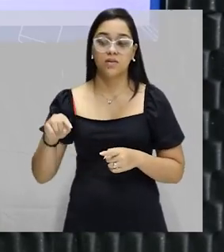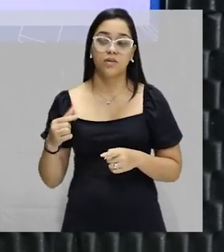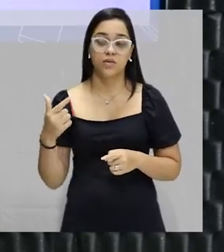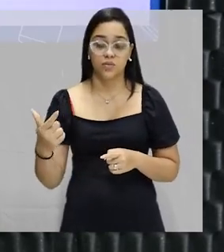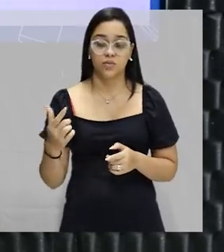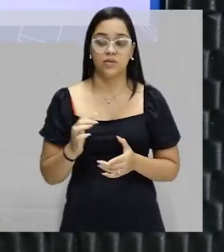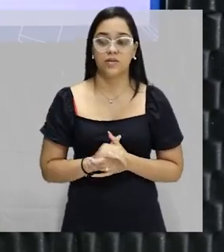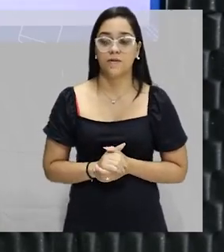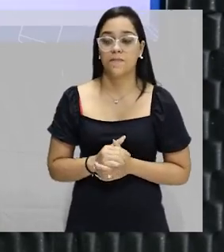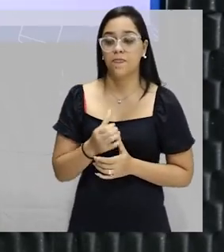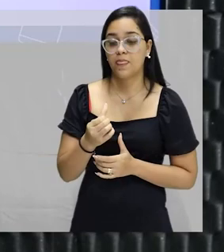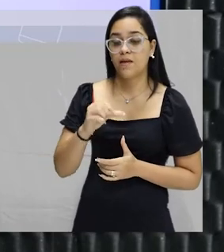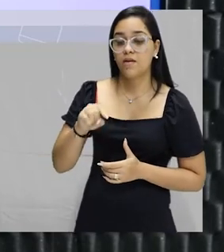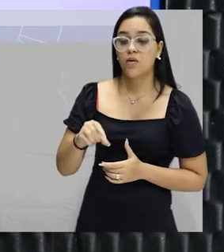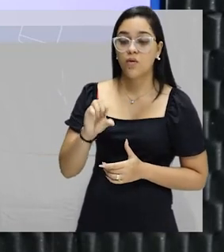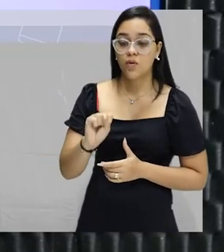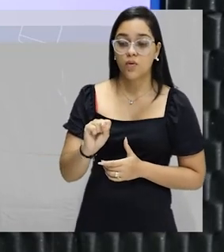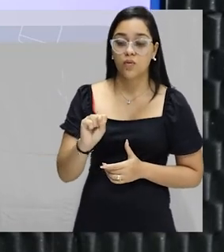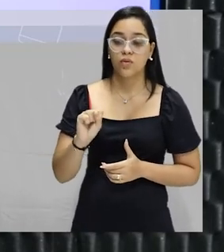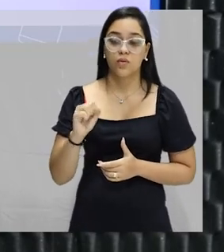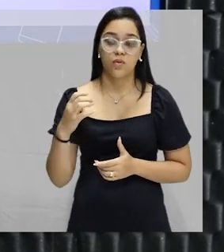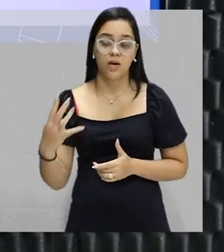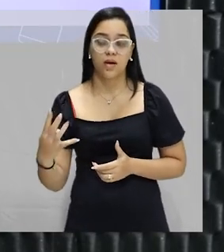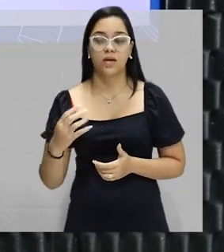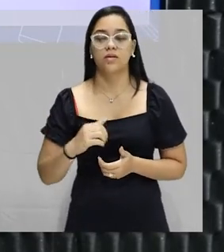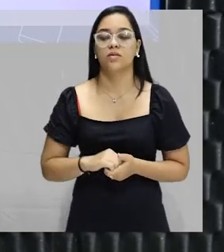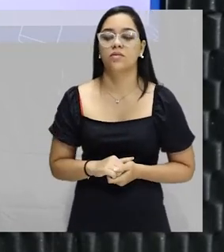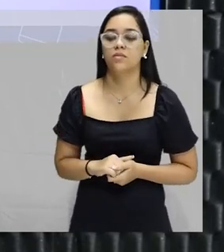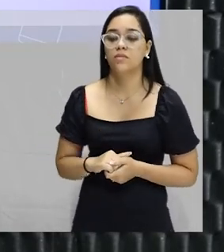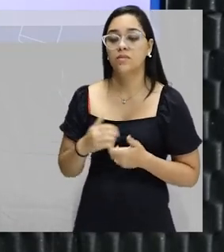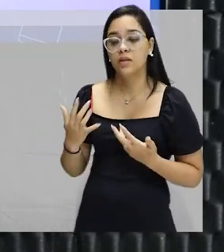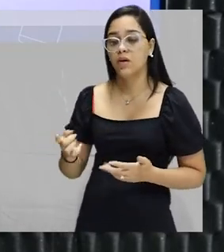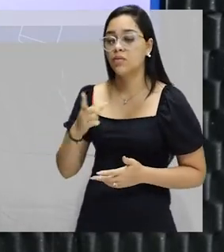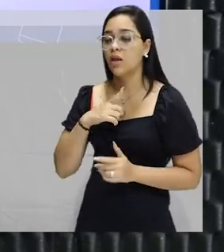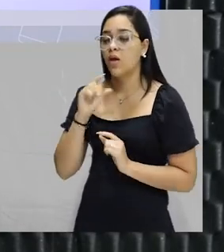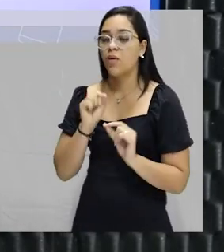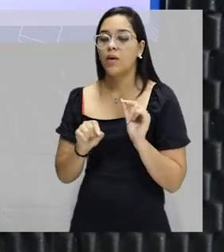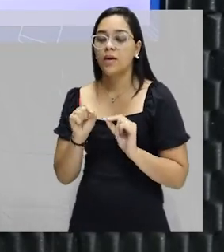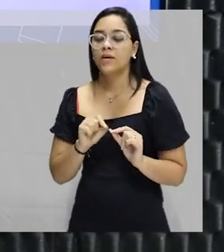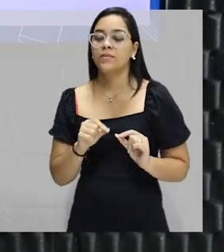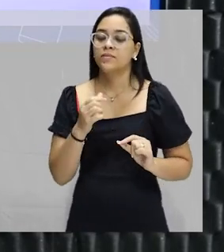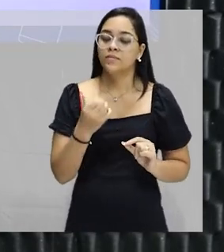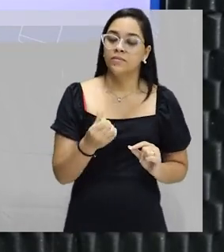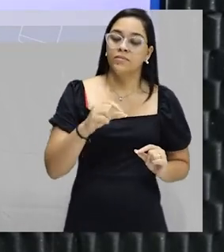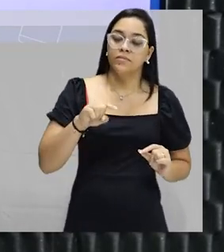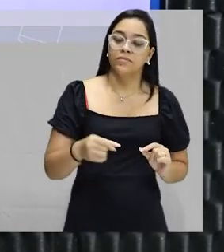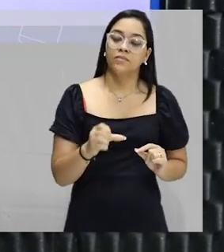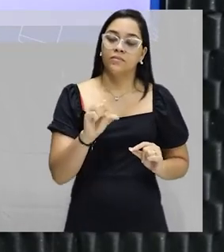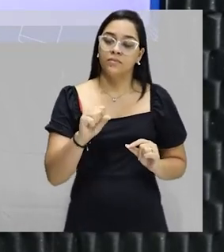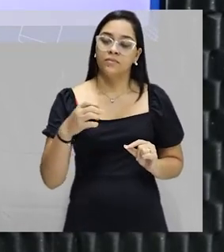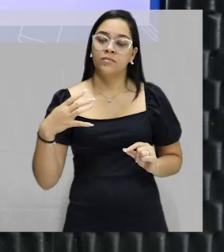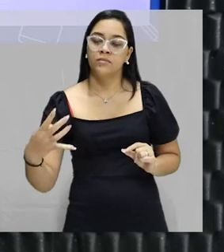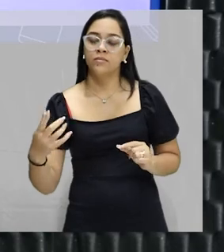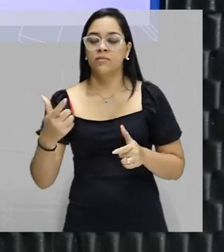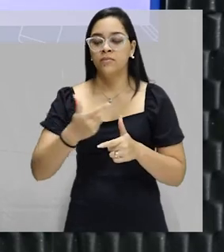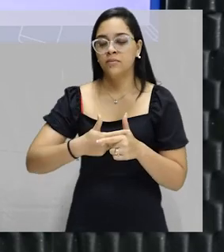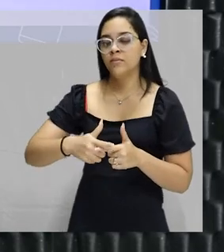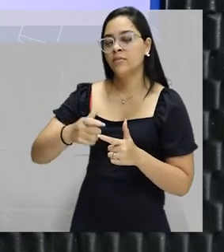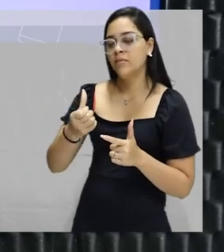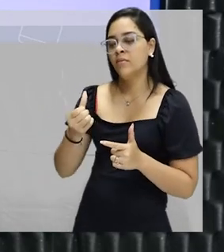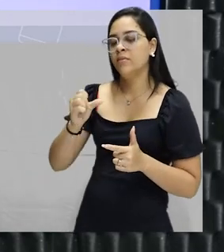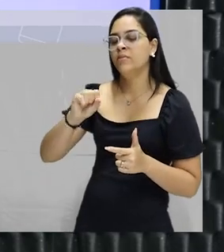,2, ó, 68,4. Então, eu tenho aqui, ó, 6,84 dividido por 68